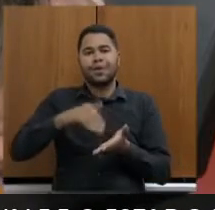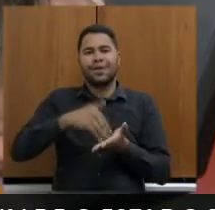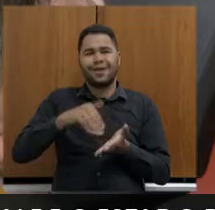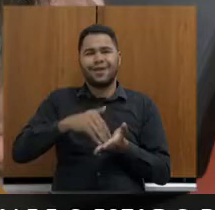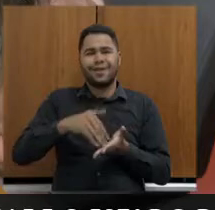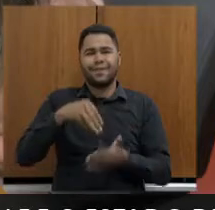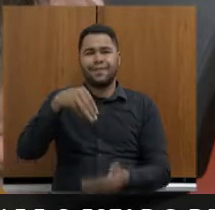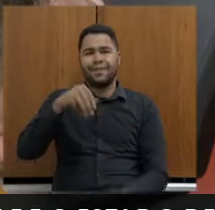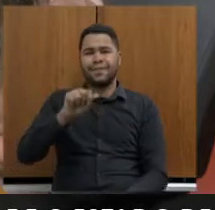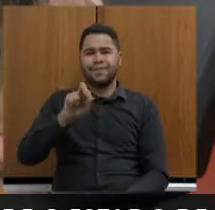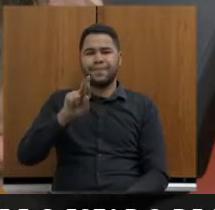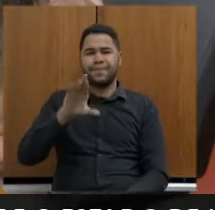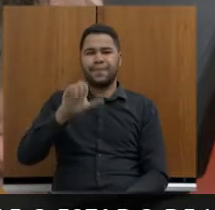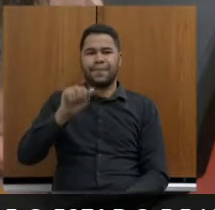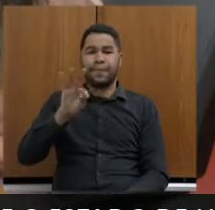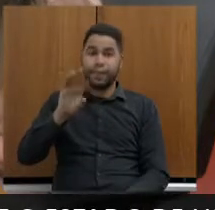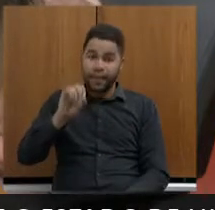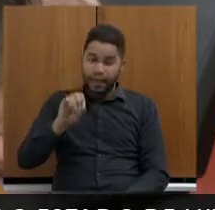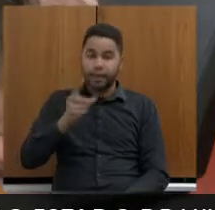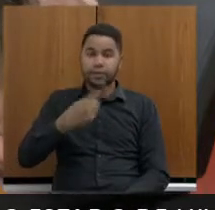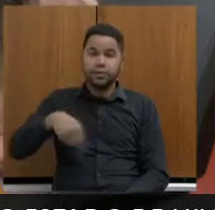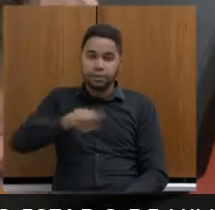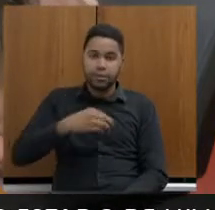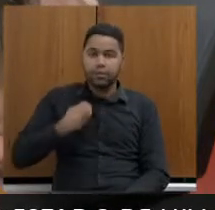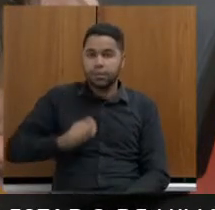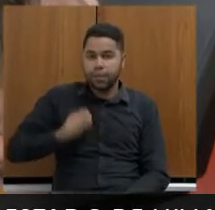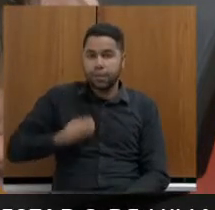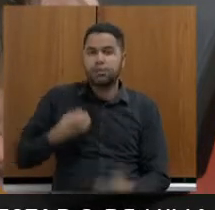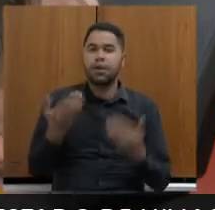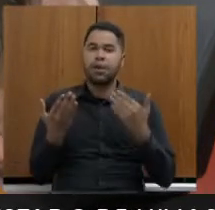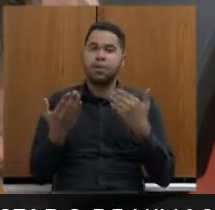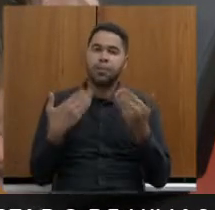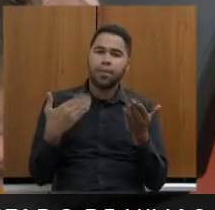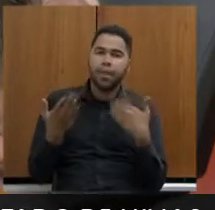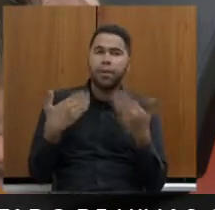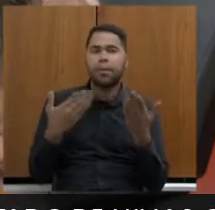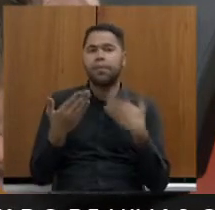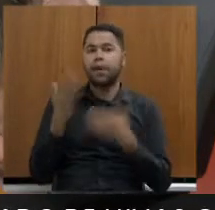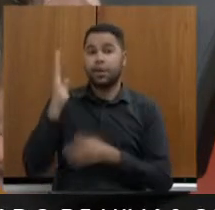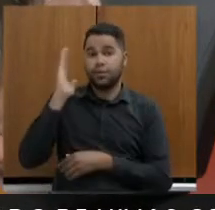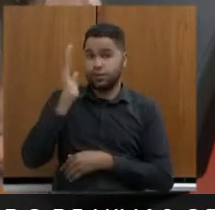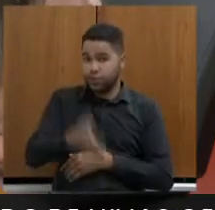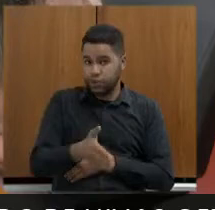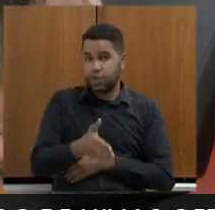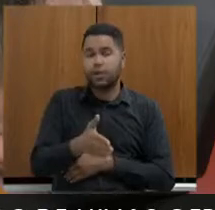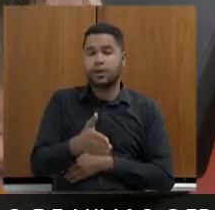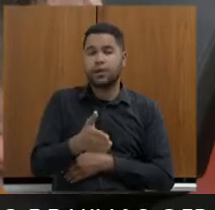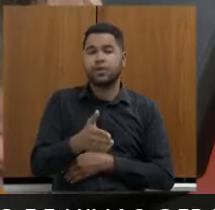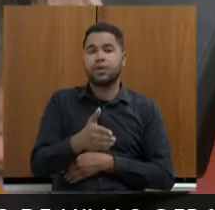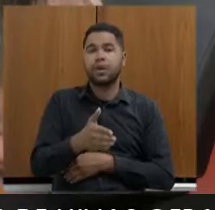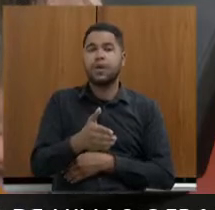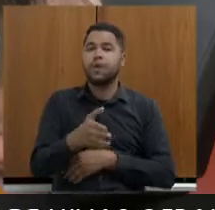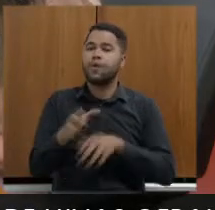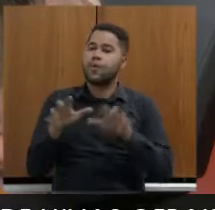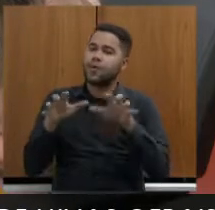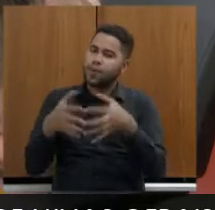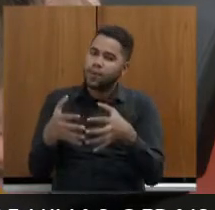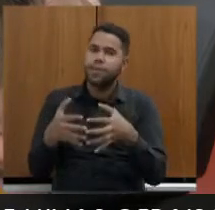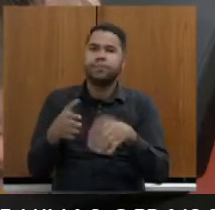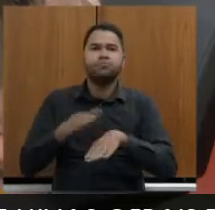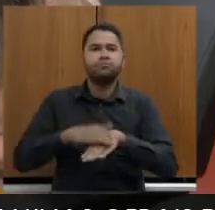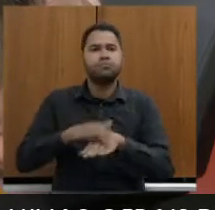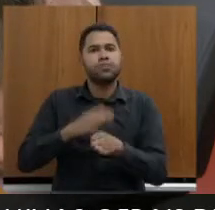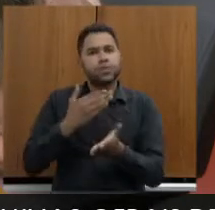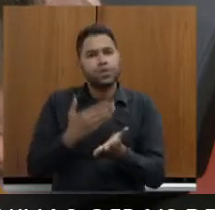para que nós pudéssemos participar de uma conversa mais direta com essa comunidade que tomou uma